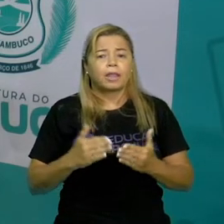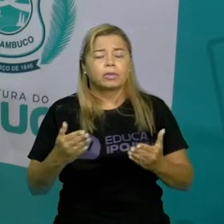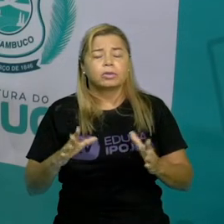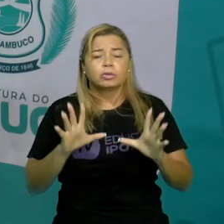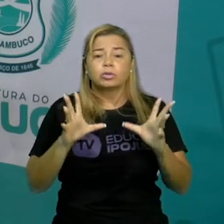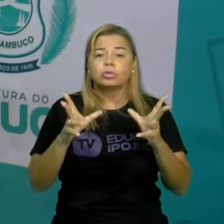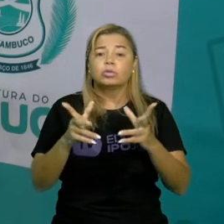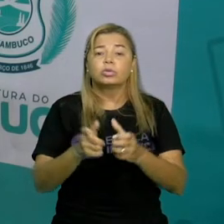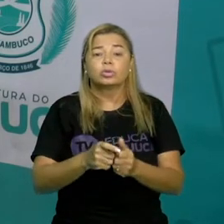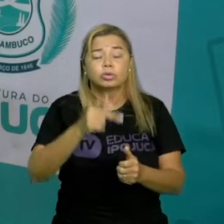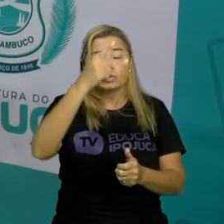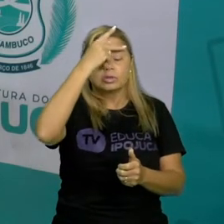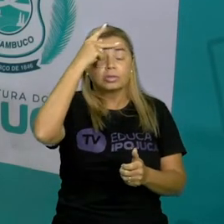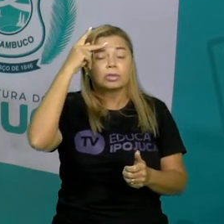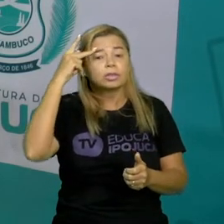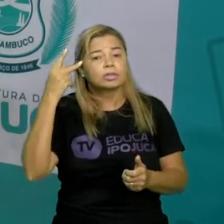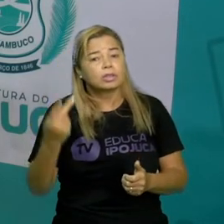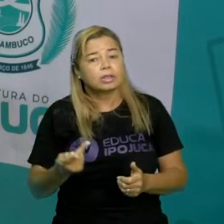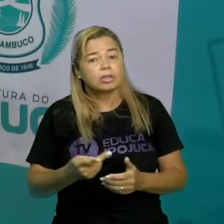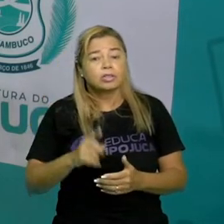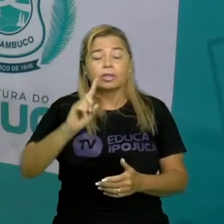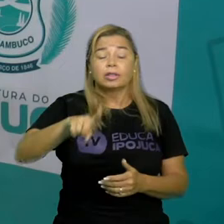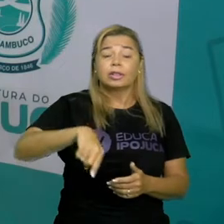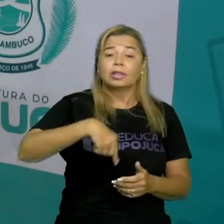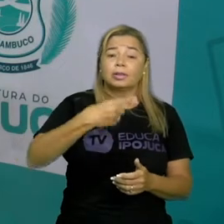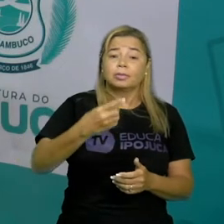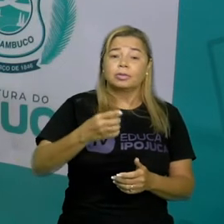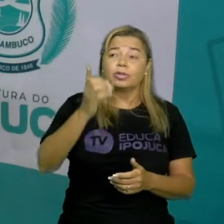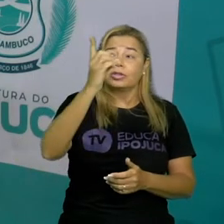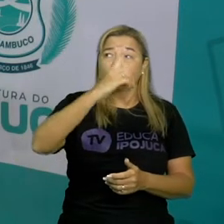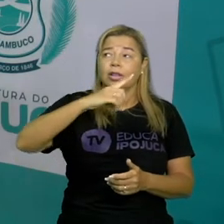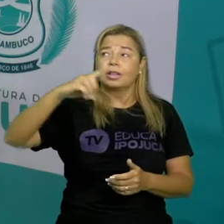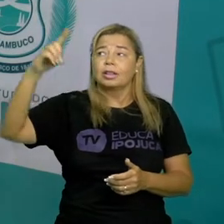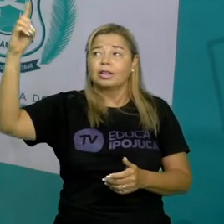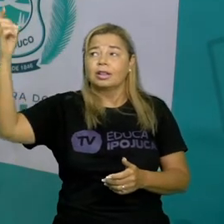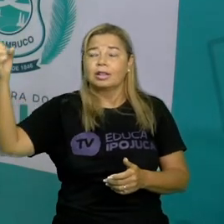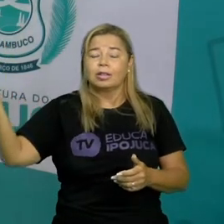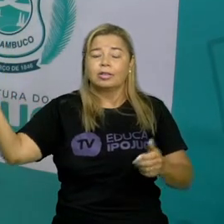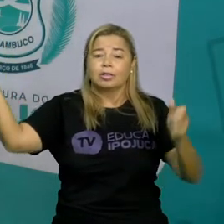falam vem Deus mandando a primavera e socorrendo a nossa formiguinha